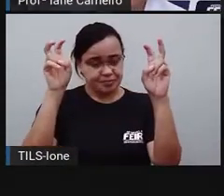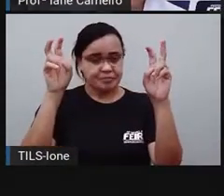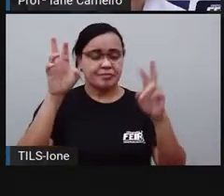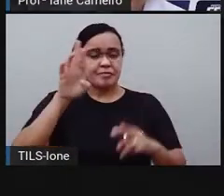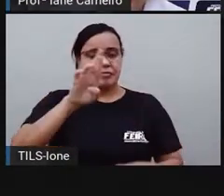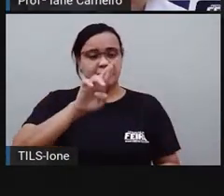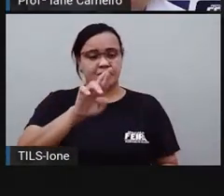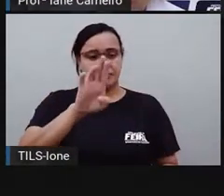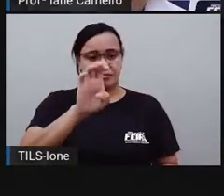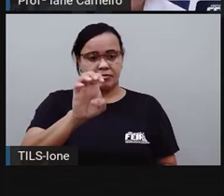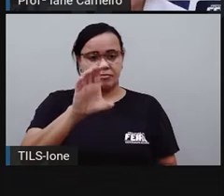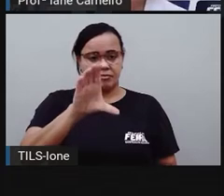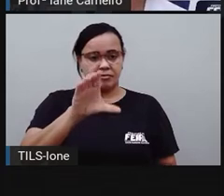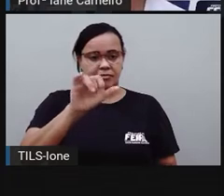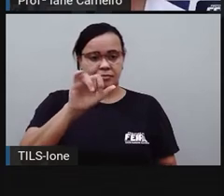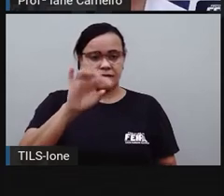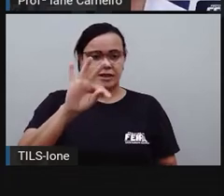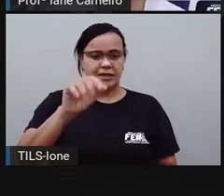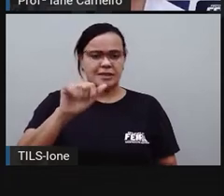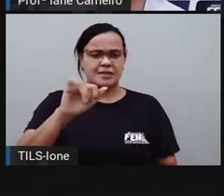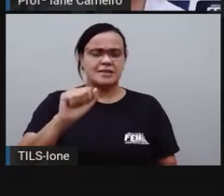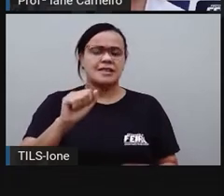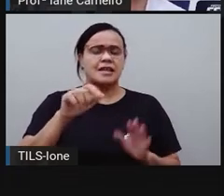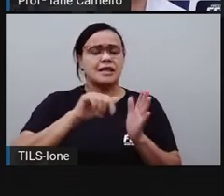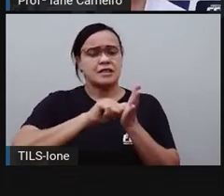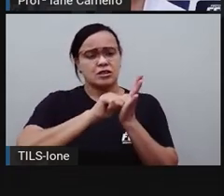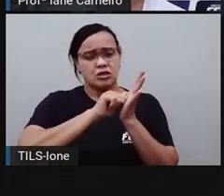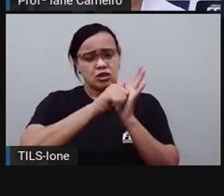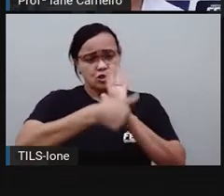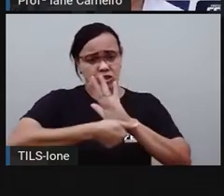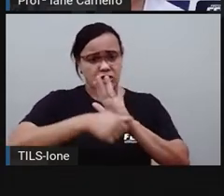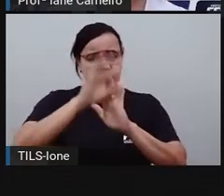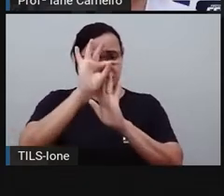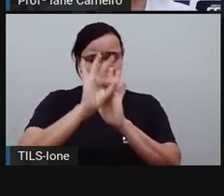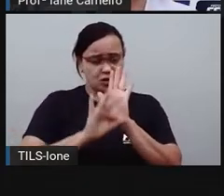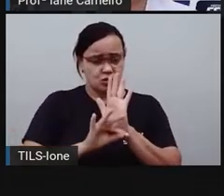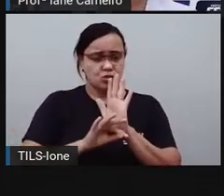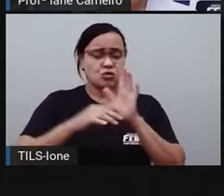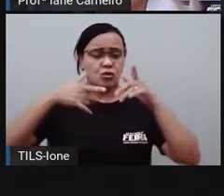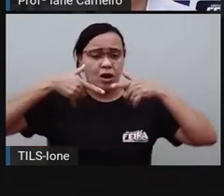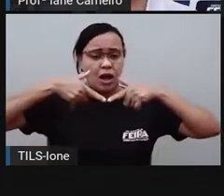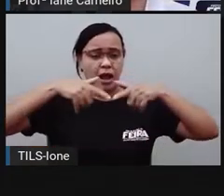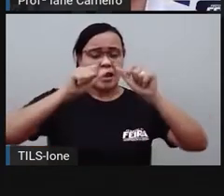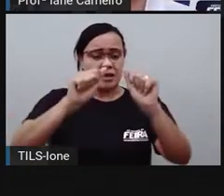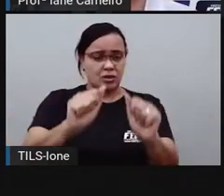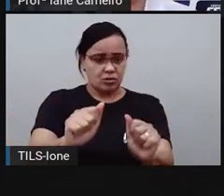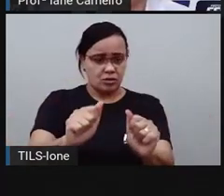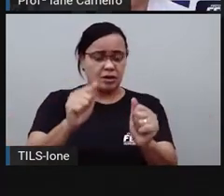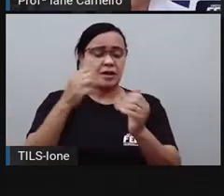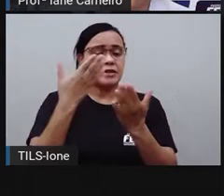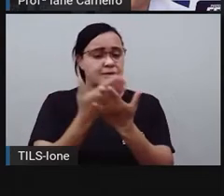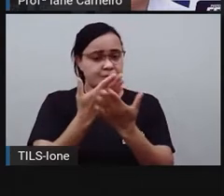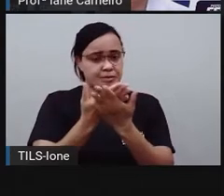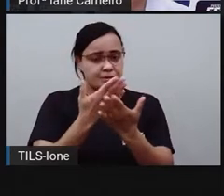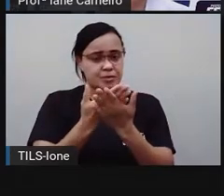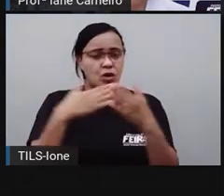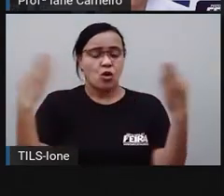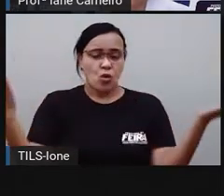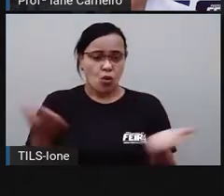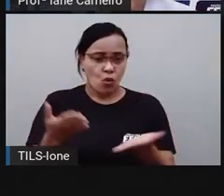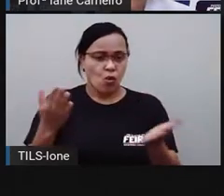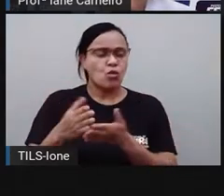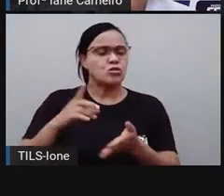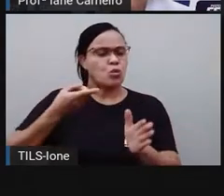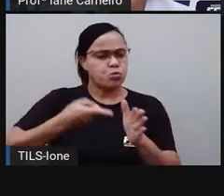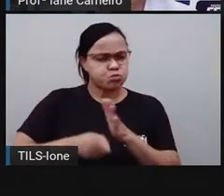uma aula de linguagem. Nas aulas anteriores de matemática, nós já estamos explorando, estudando